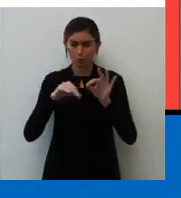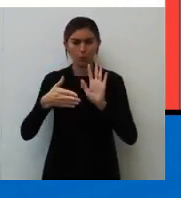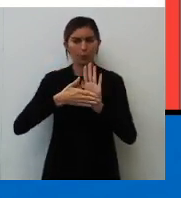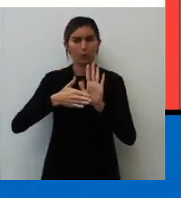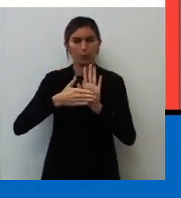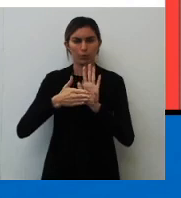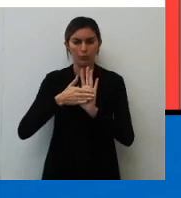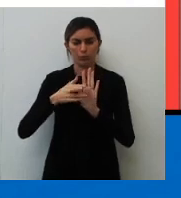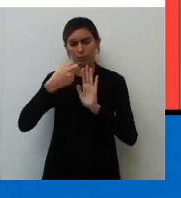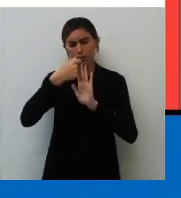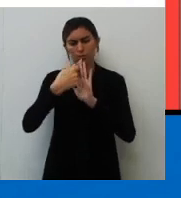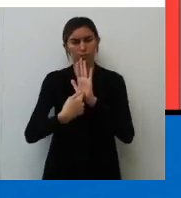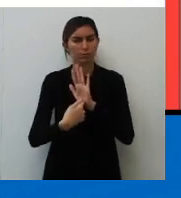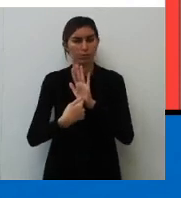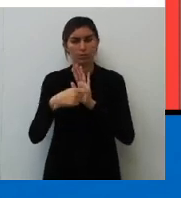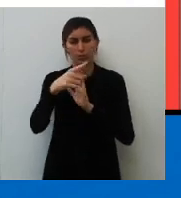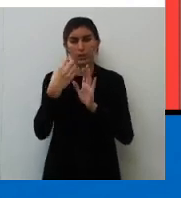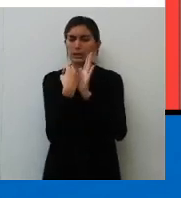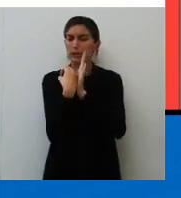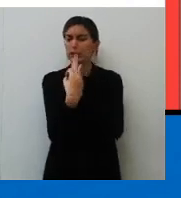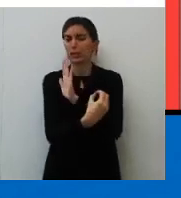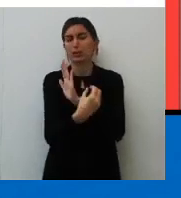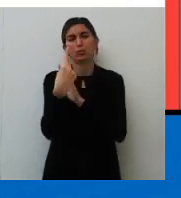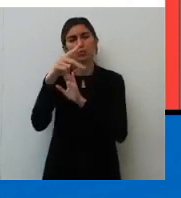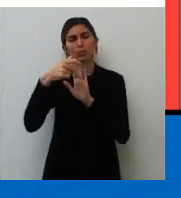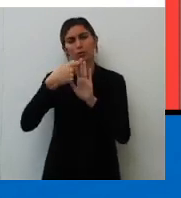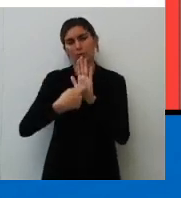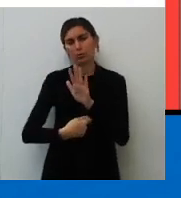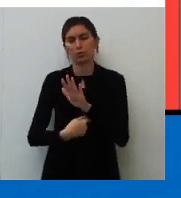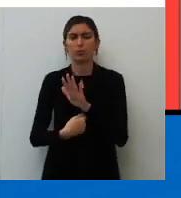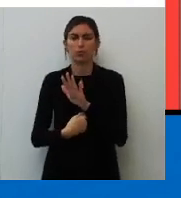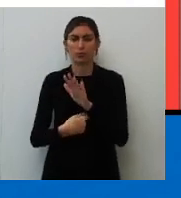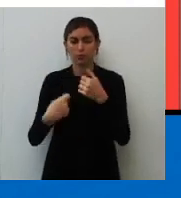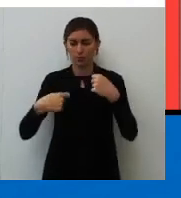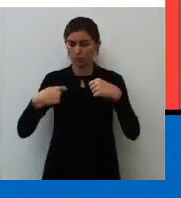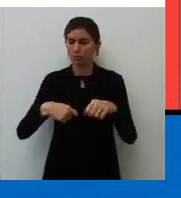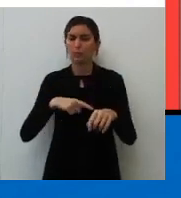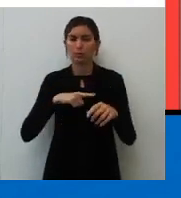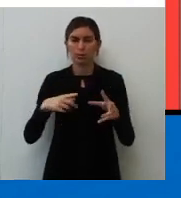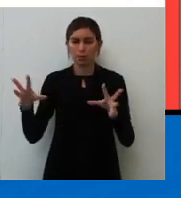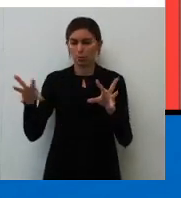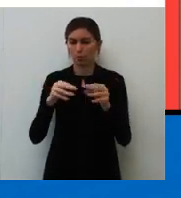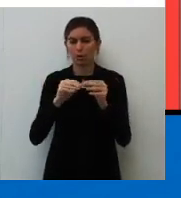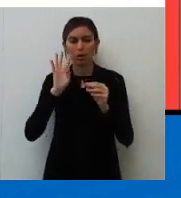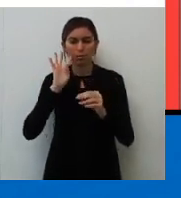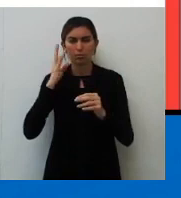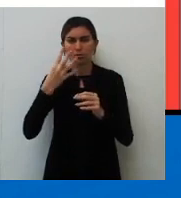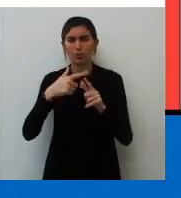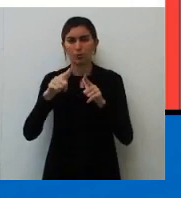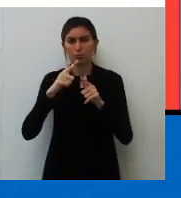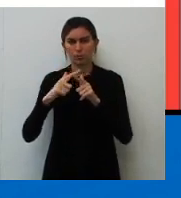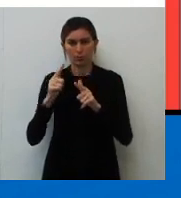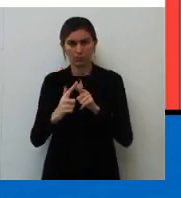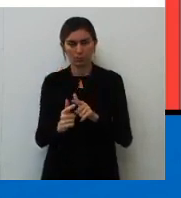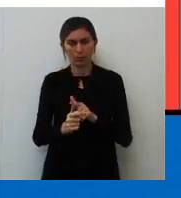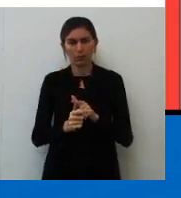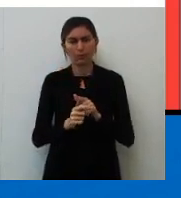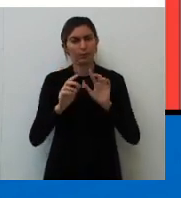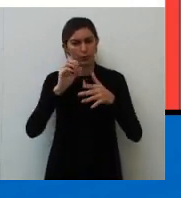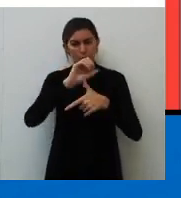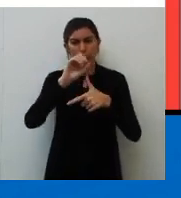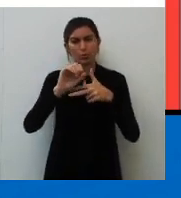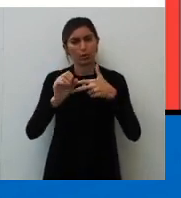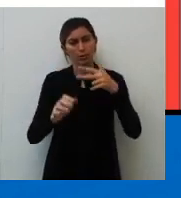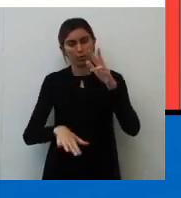proposta de redação, você tira zero na sua redação, meu amigo. Você tem que trazer a solução do problema. O Enem,